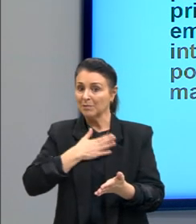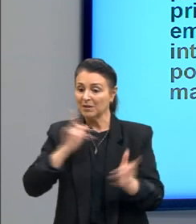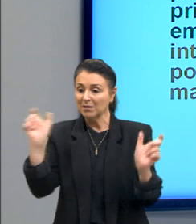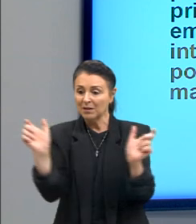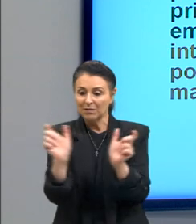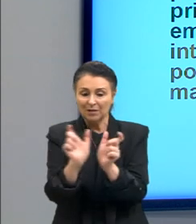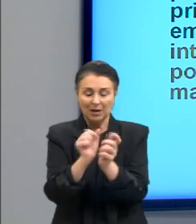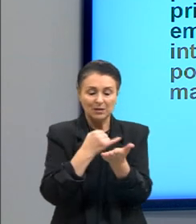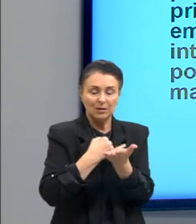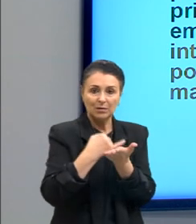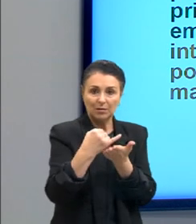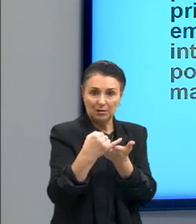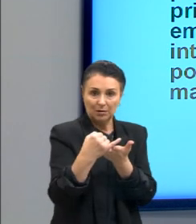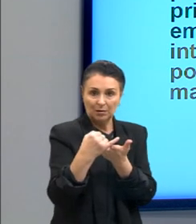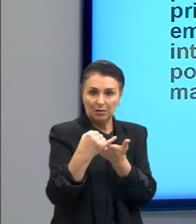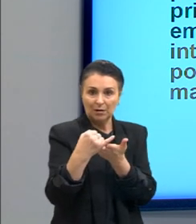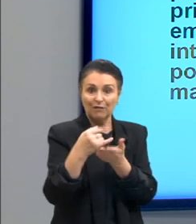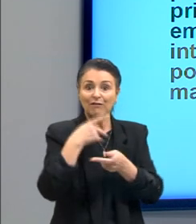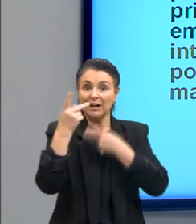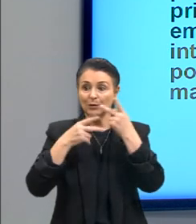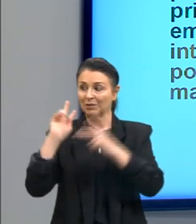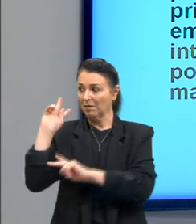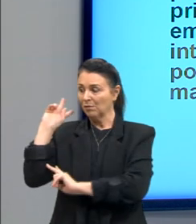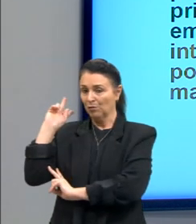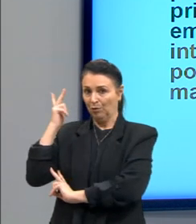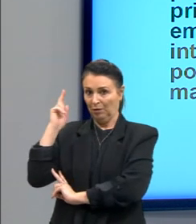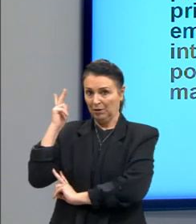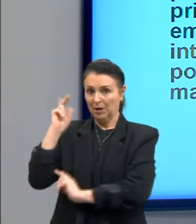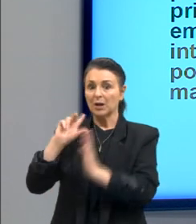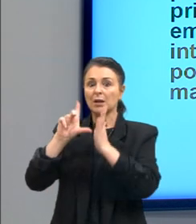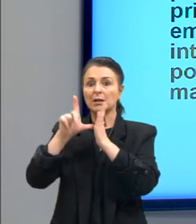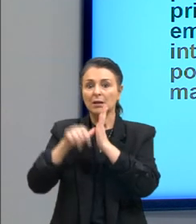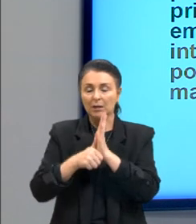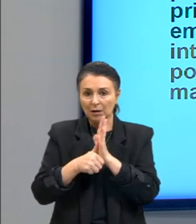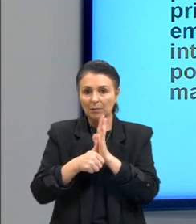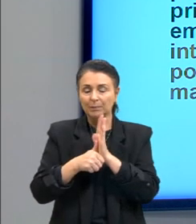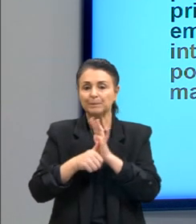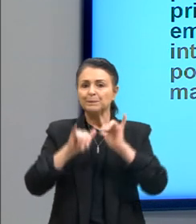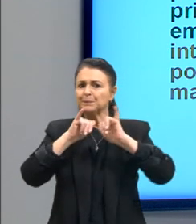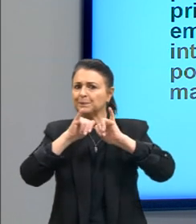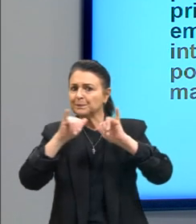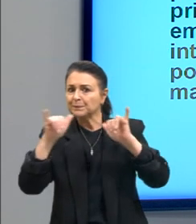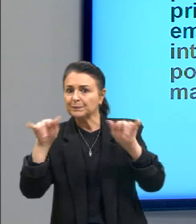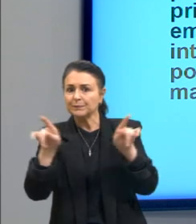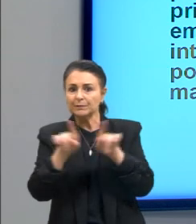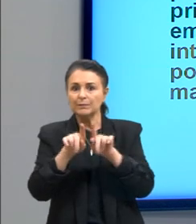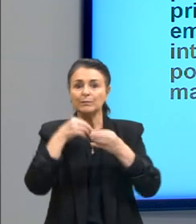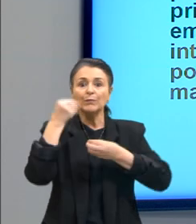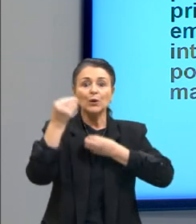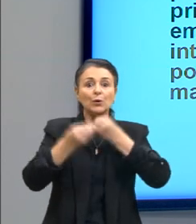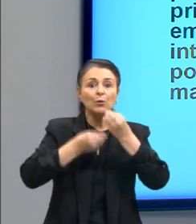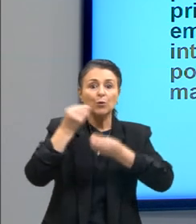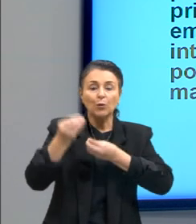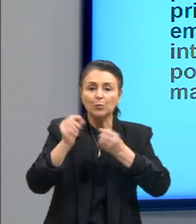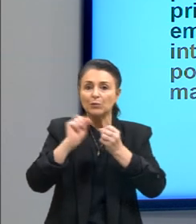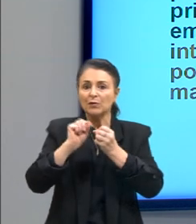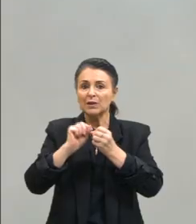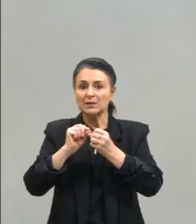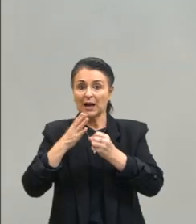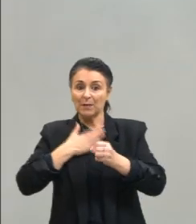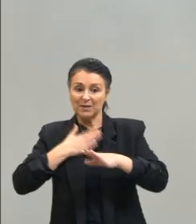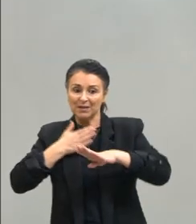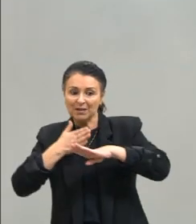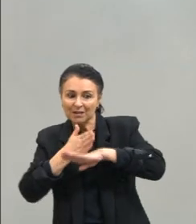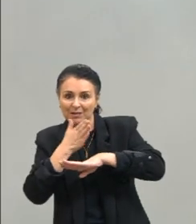específico de alusão histórica depois eu direciono como vai ser esse meu posicionamento em